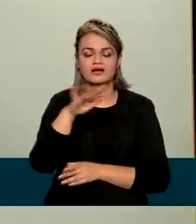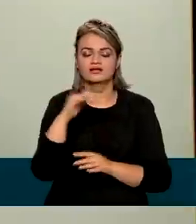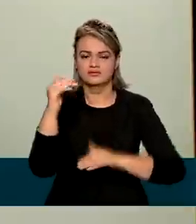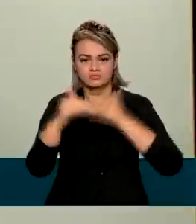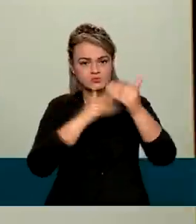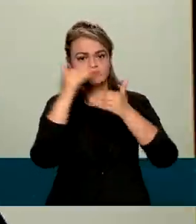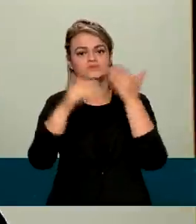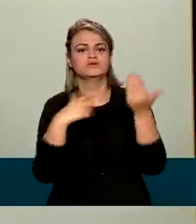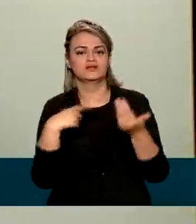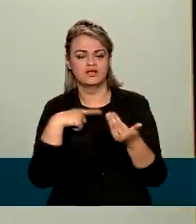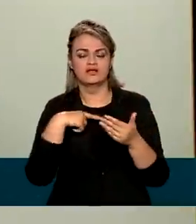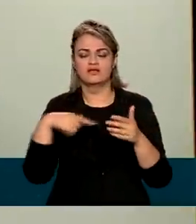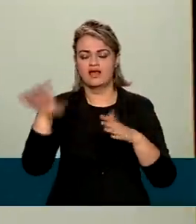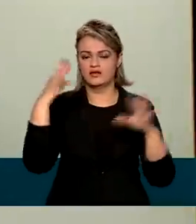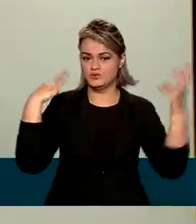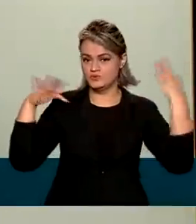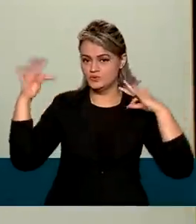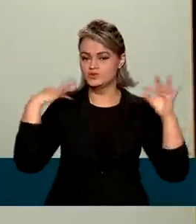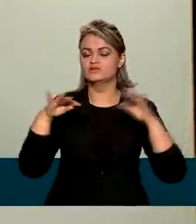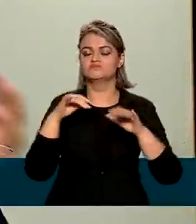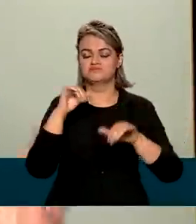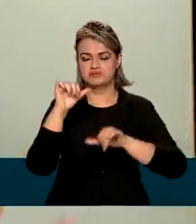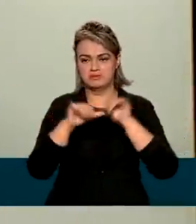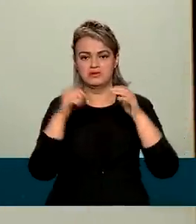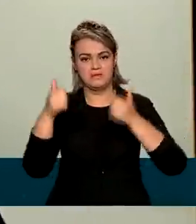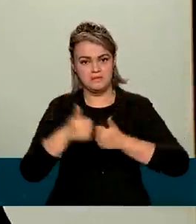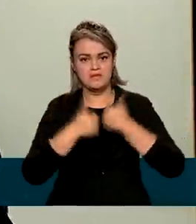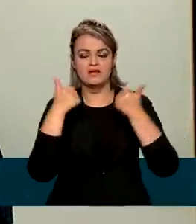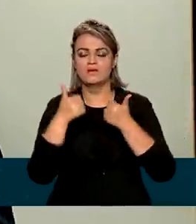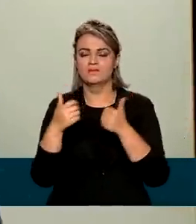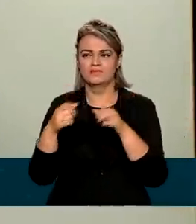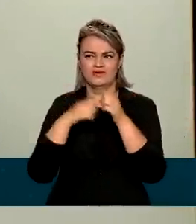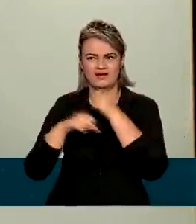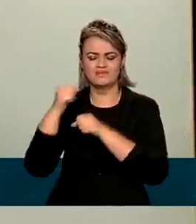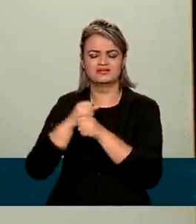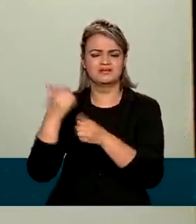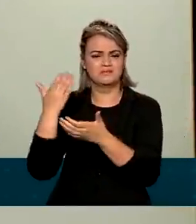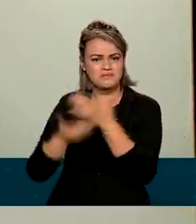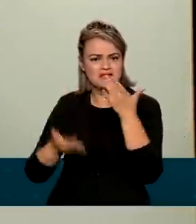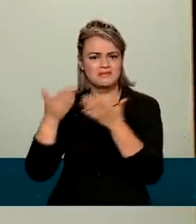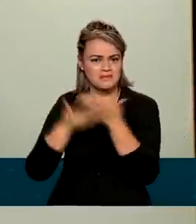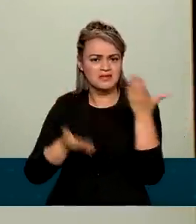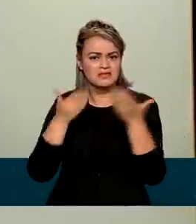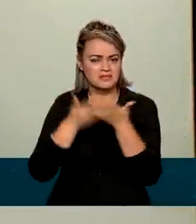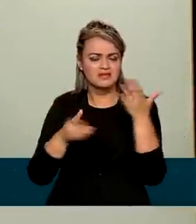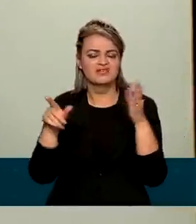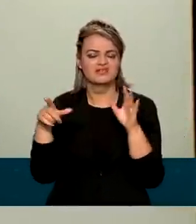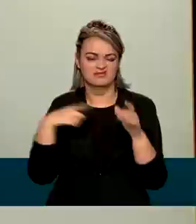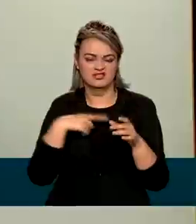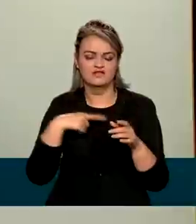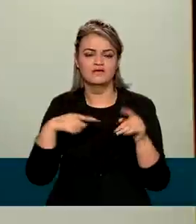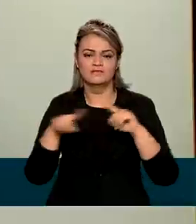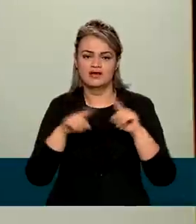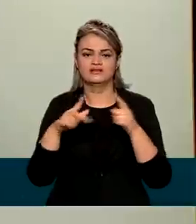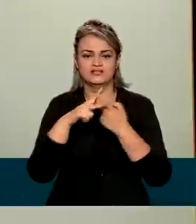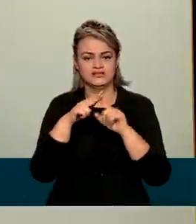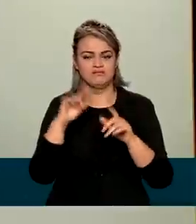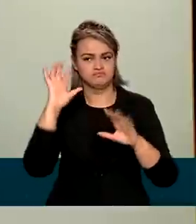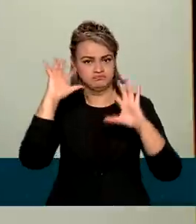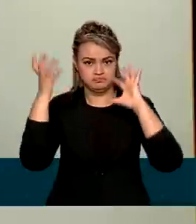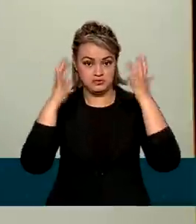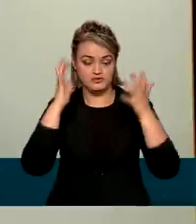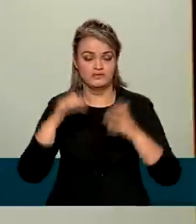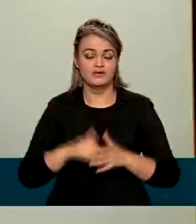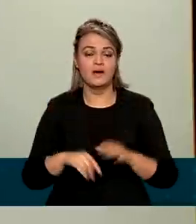pleno crescimento e o setor de turismo está se recuperando das perdas que teve no ano passado, que foram muito significativas. Mas